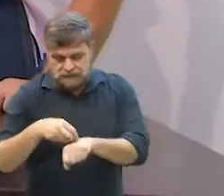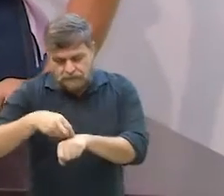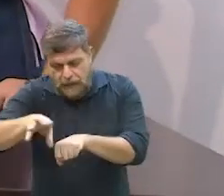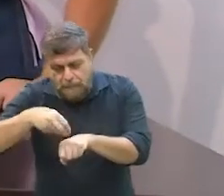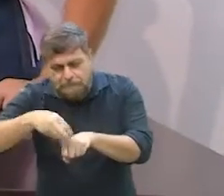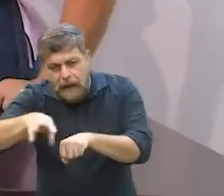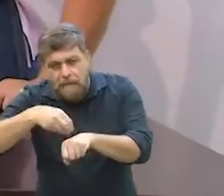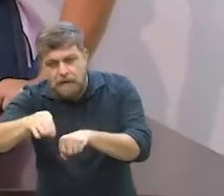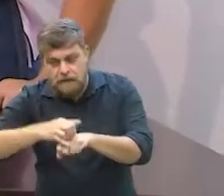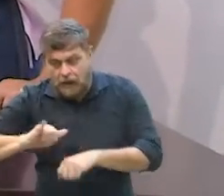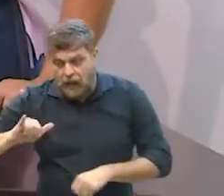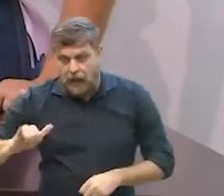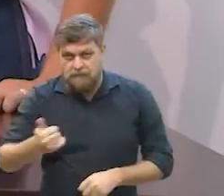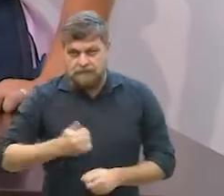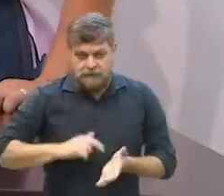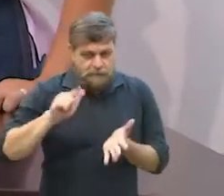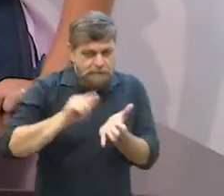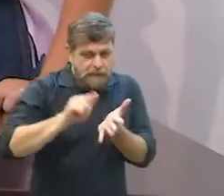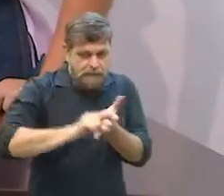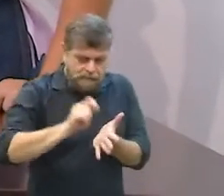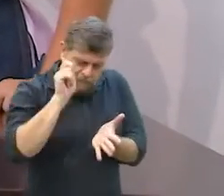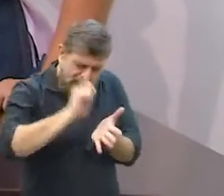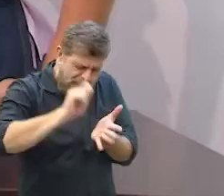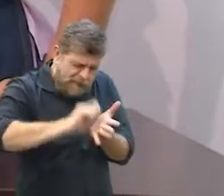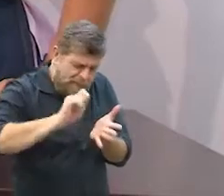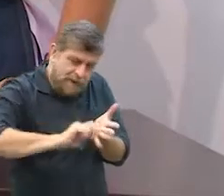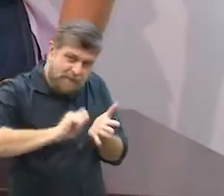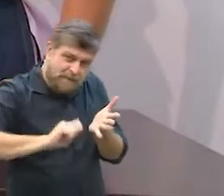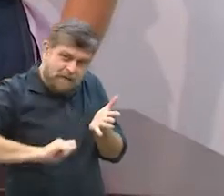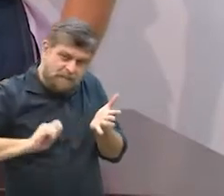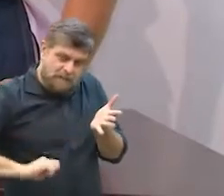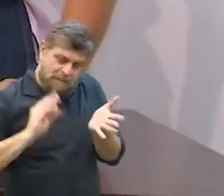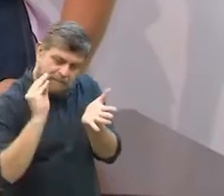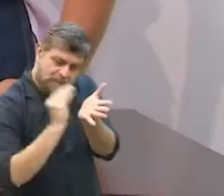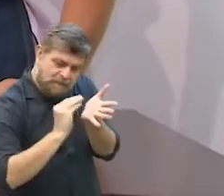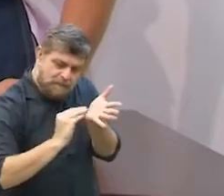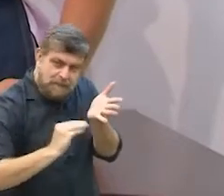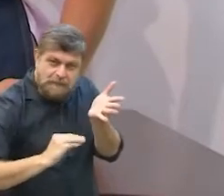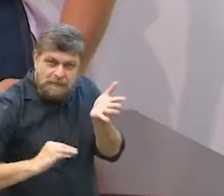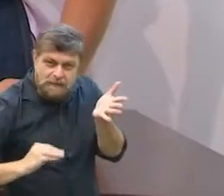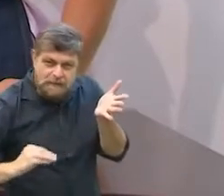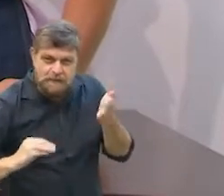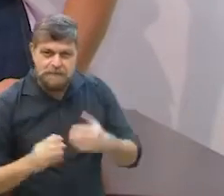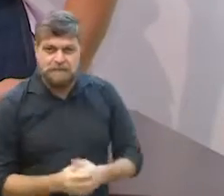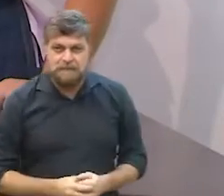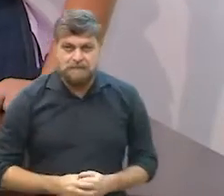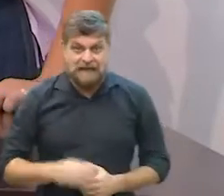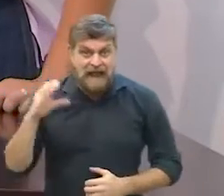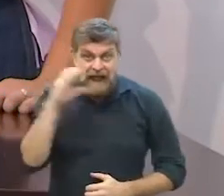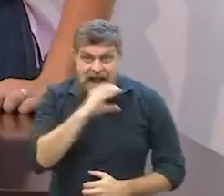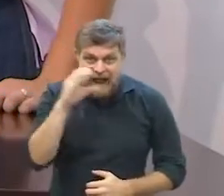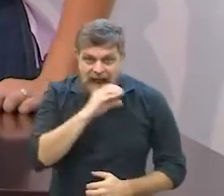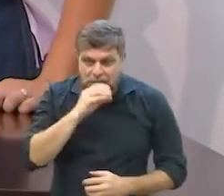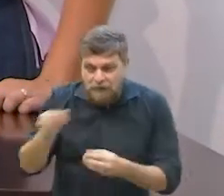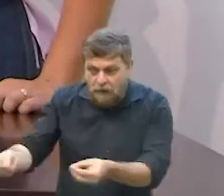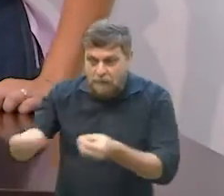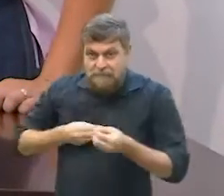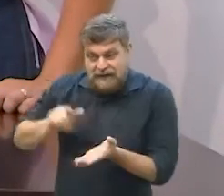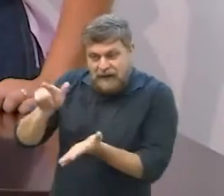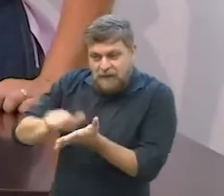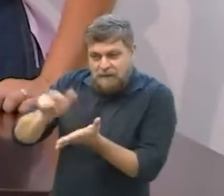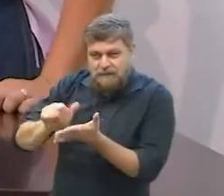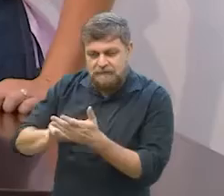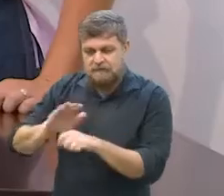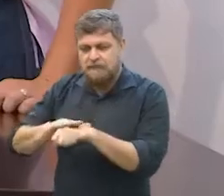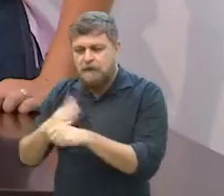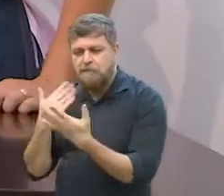dicas aproveita agora pra separar o caderninho pra você anotar os ingredientes então corre lá que eu vou conversando aqui